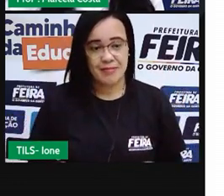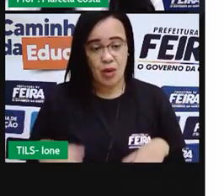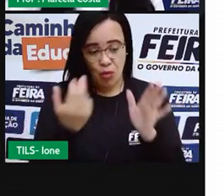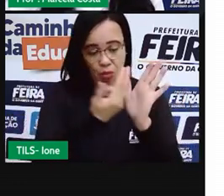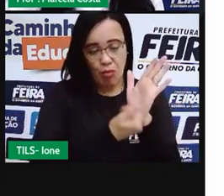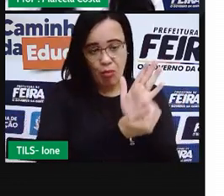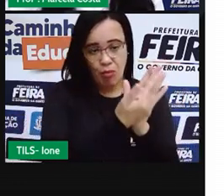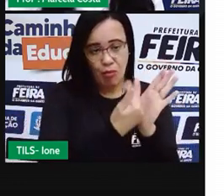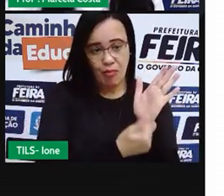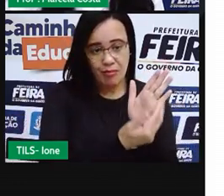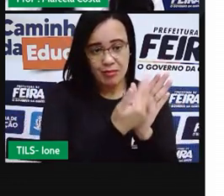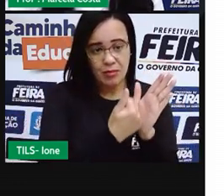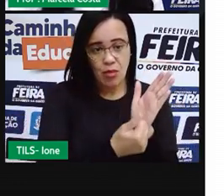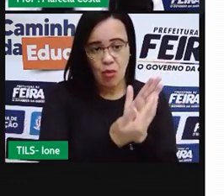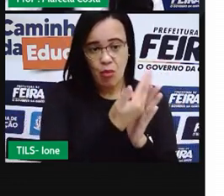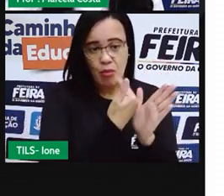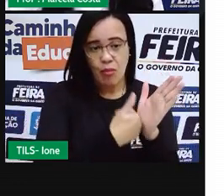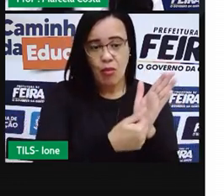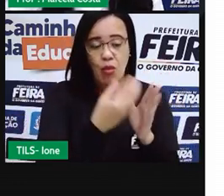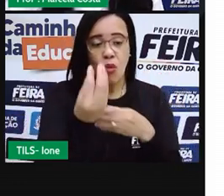bem